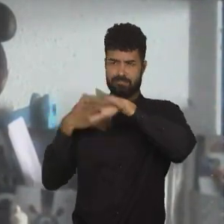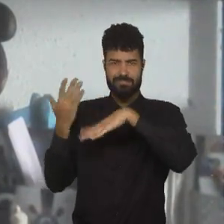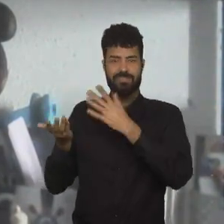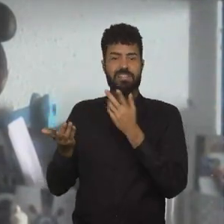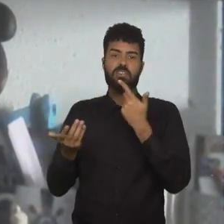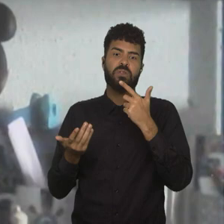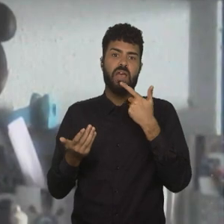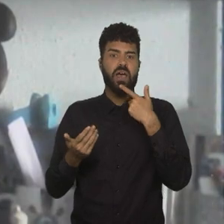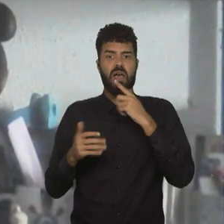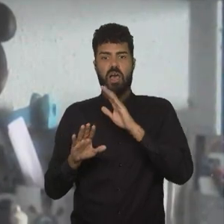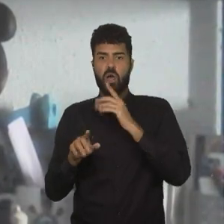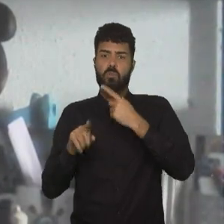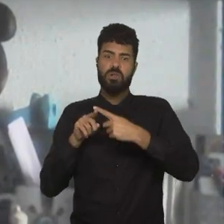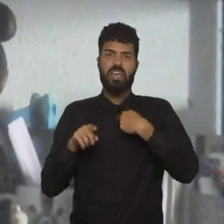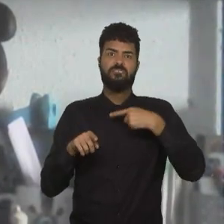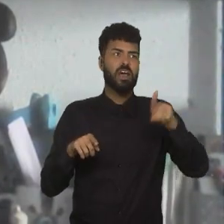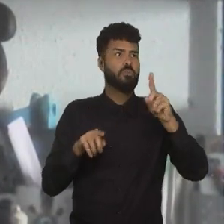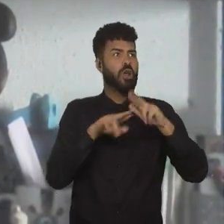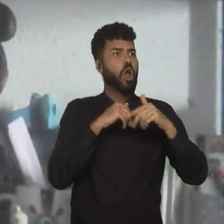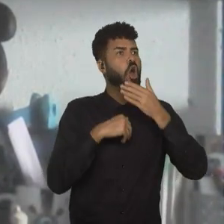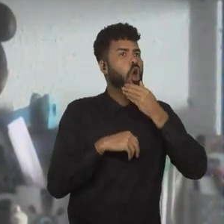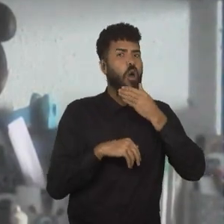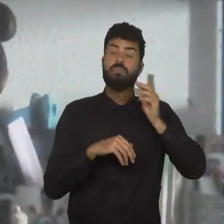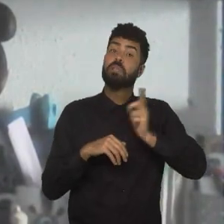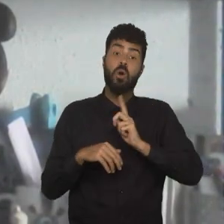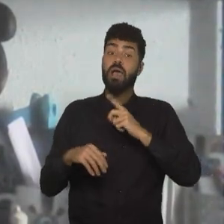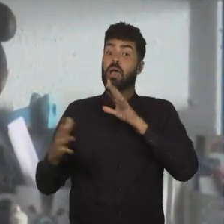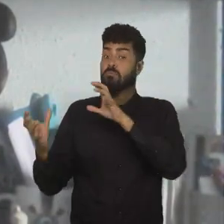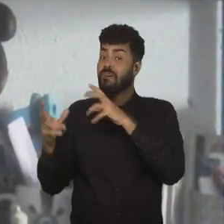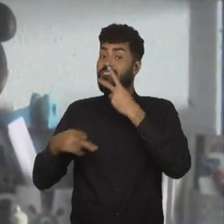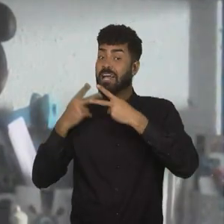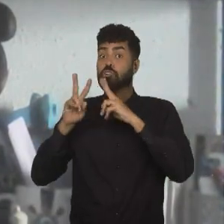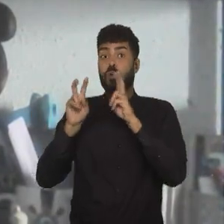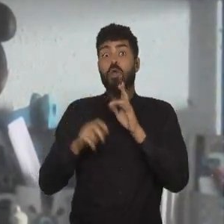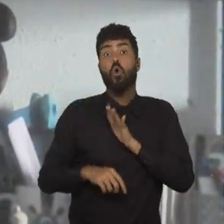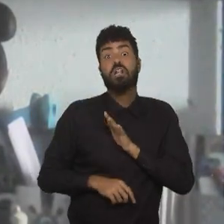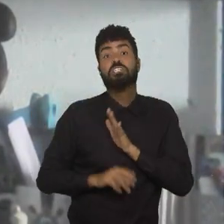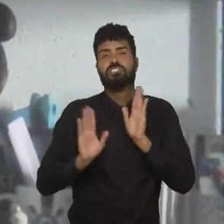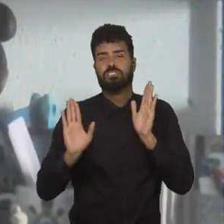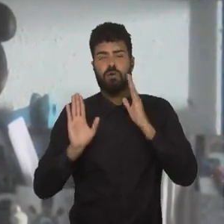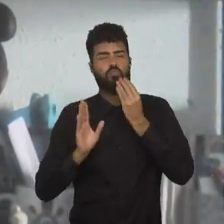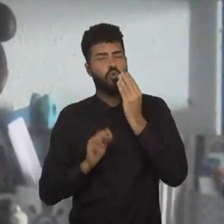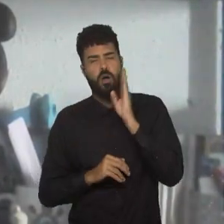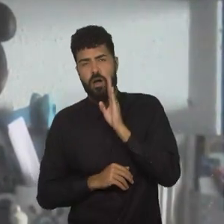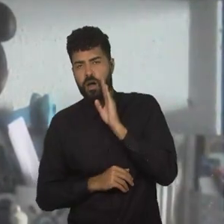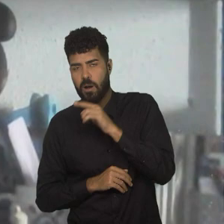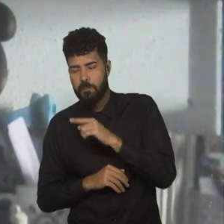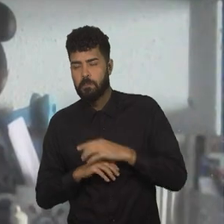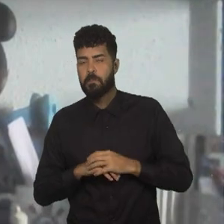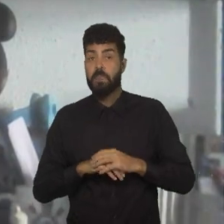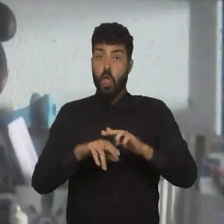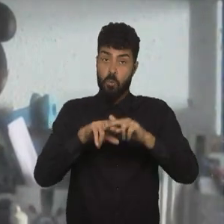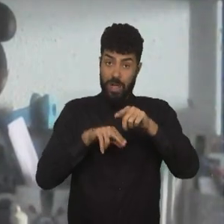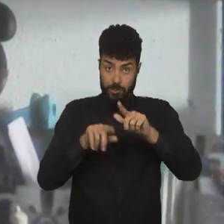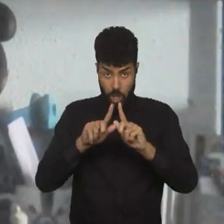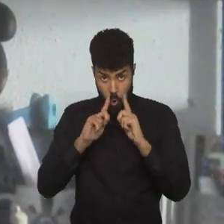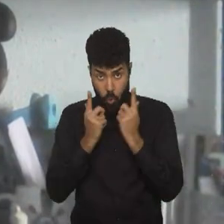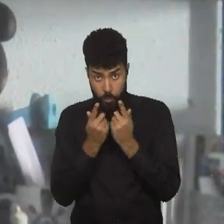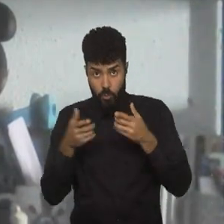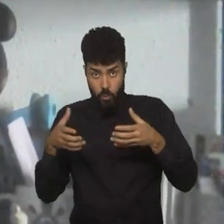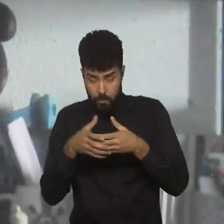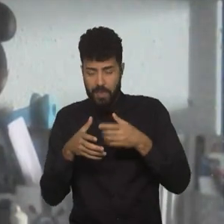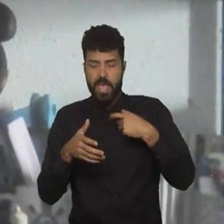tem aquela coisa de ficar falando, ah, isso é por causa de macho, não, pô, a gente está falando do Corinthians, e é muito legal. Por causa desse grupo, que eu